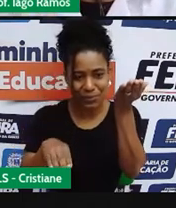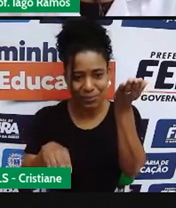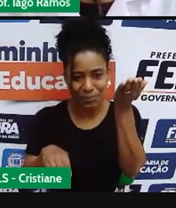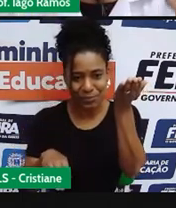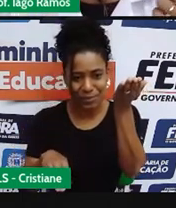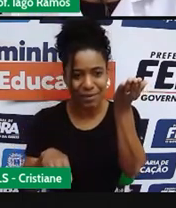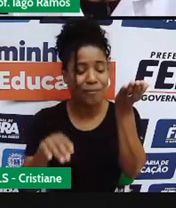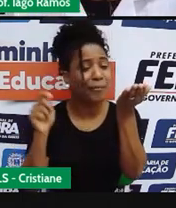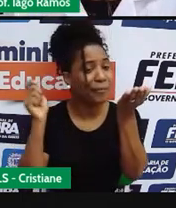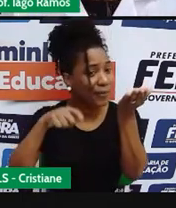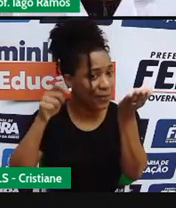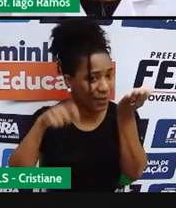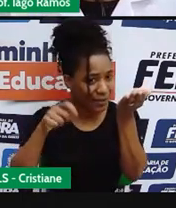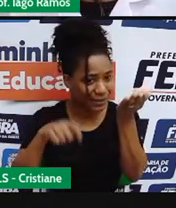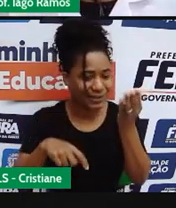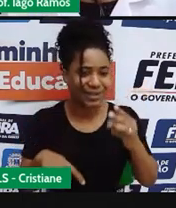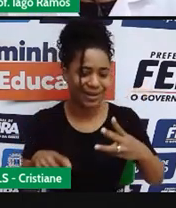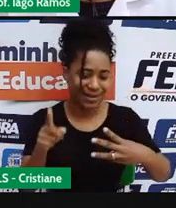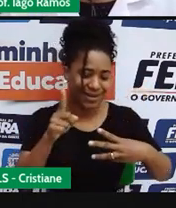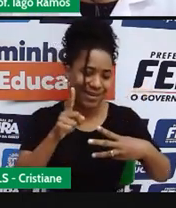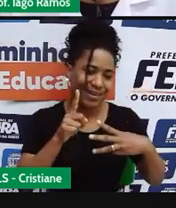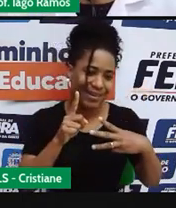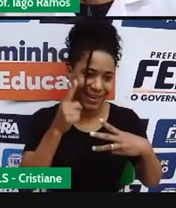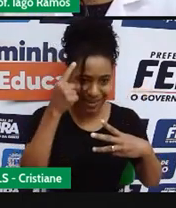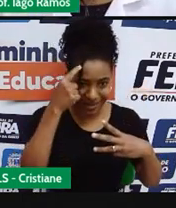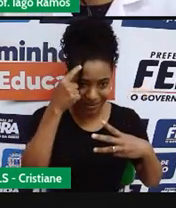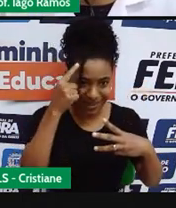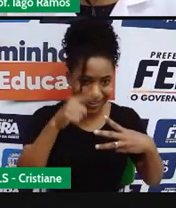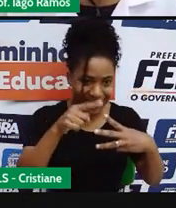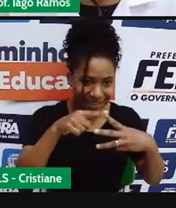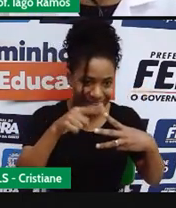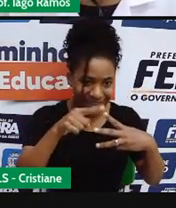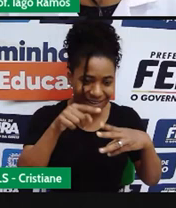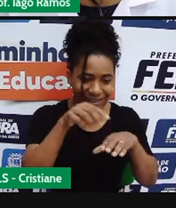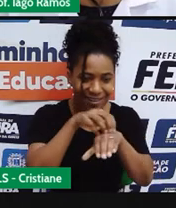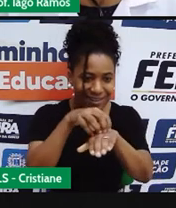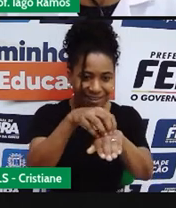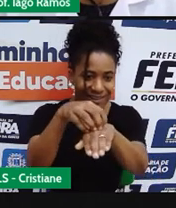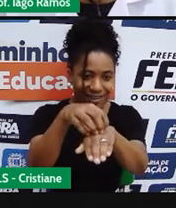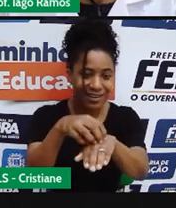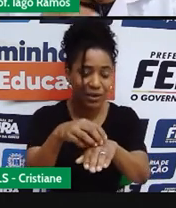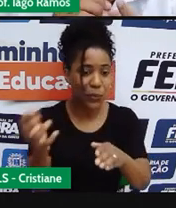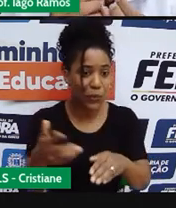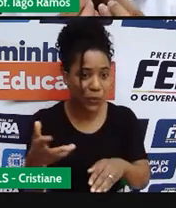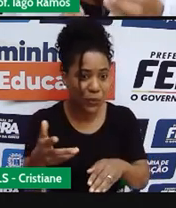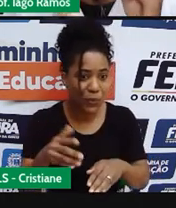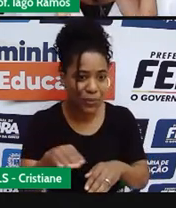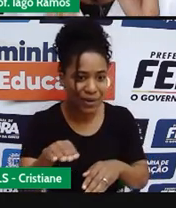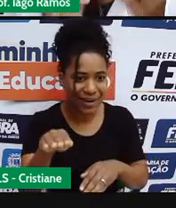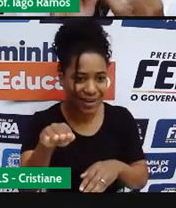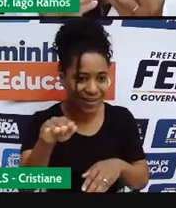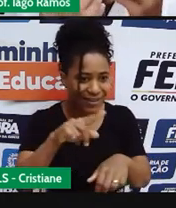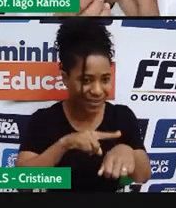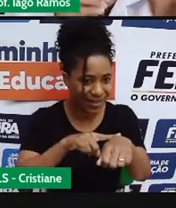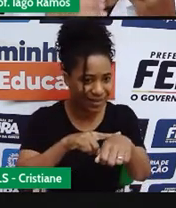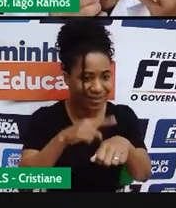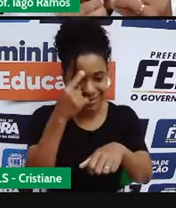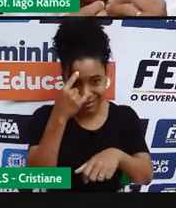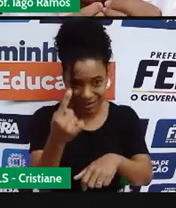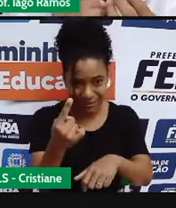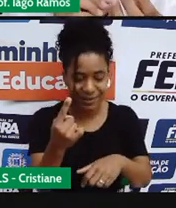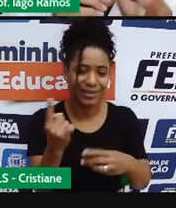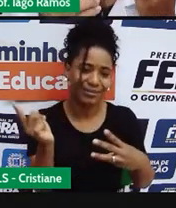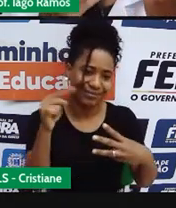diminuindo. Foi a primeira situação da velocidade do tempo que a gente viu aqui. Então, essa relação,